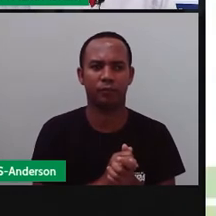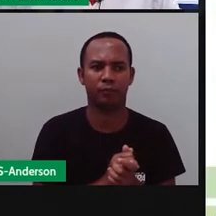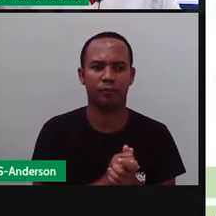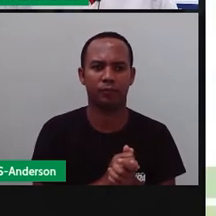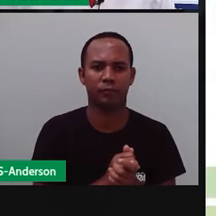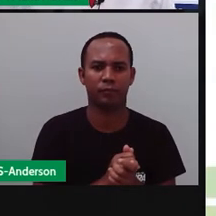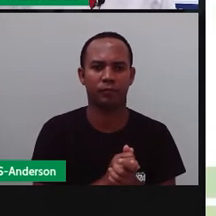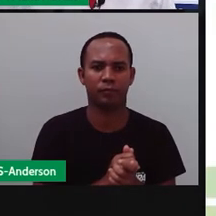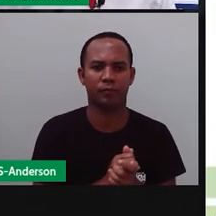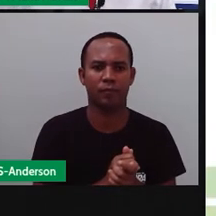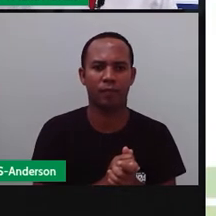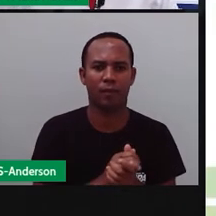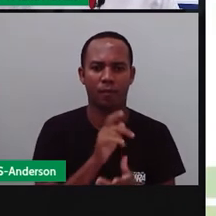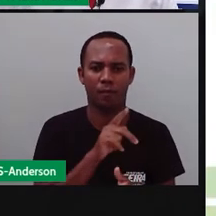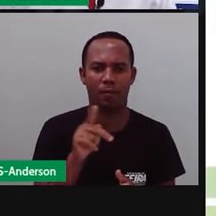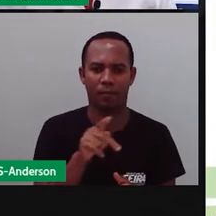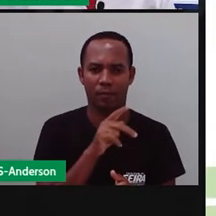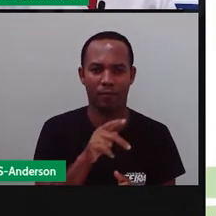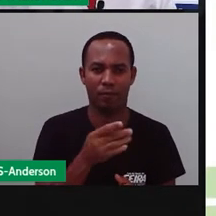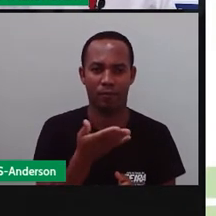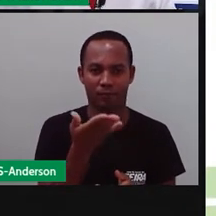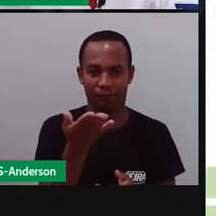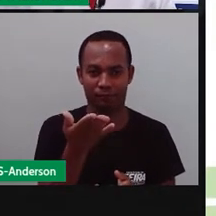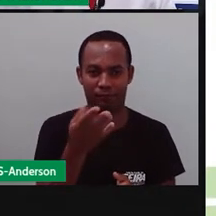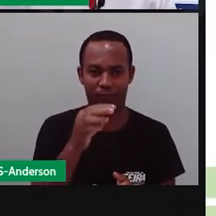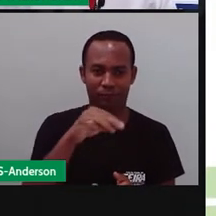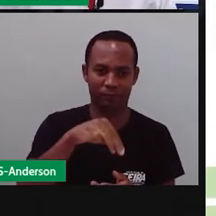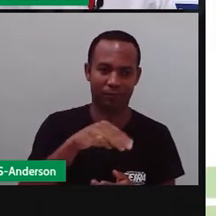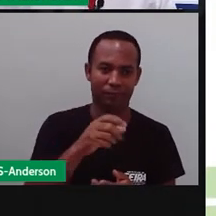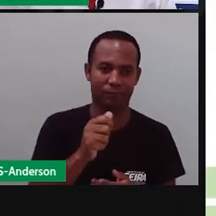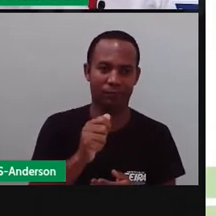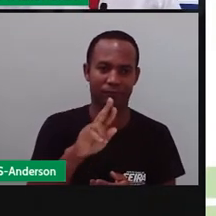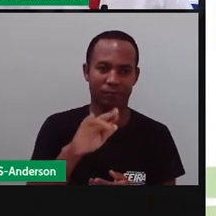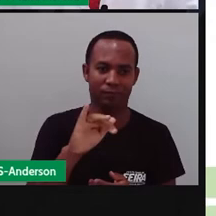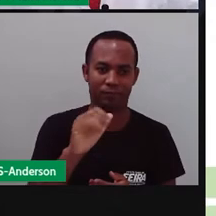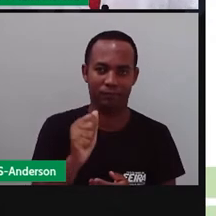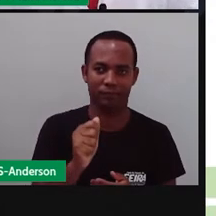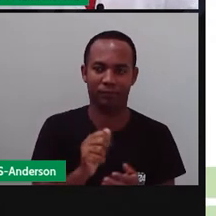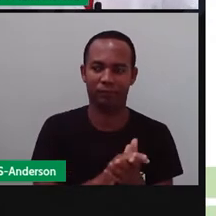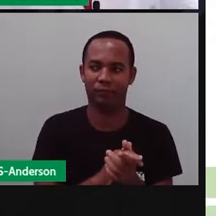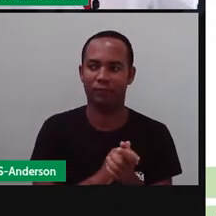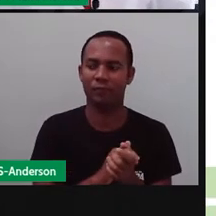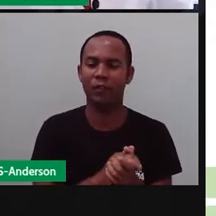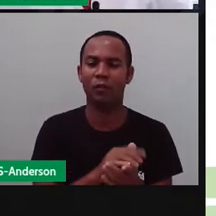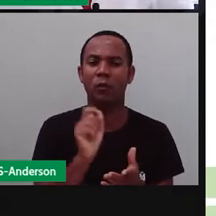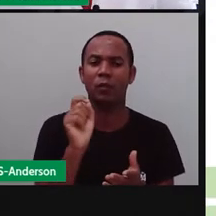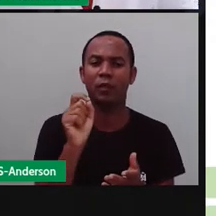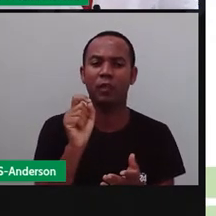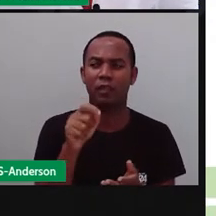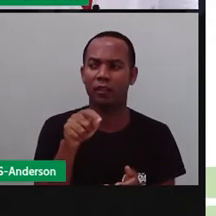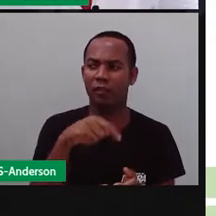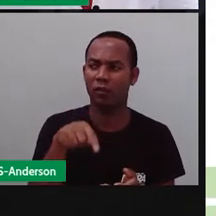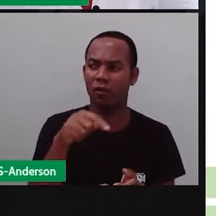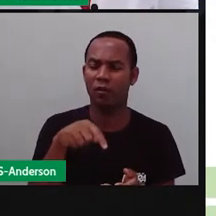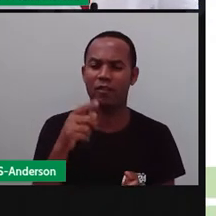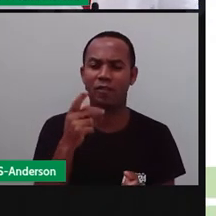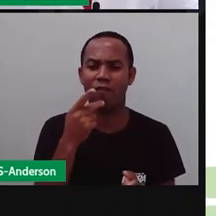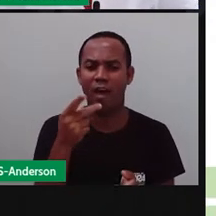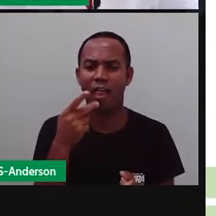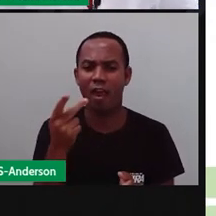Né? Pró Maria e Anderson aqui pra vocês. E o que será que vamos falar